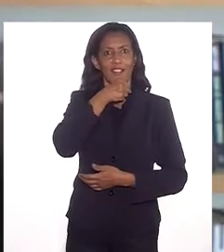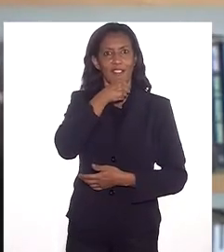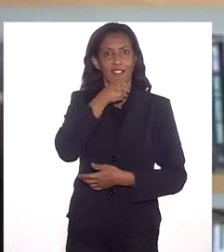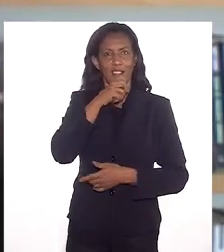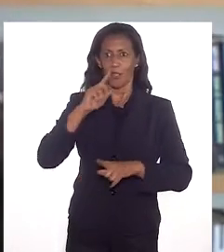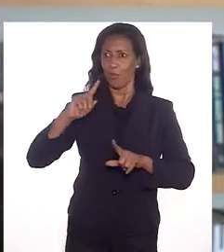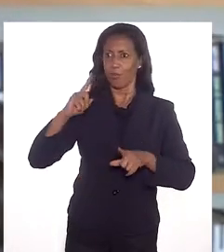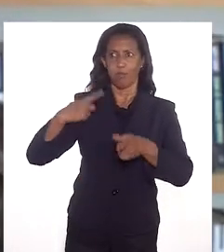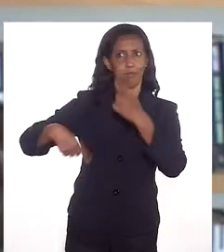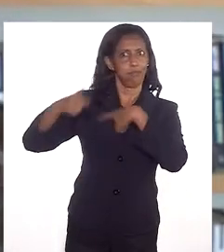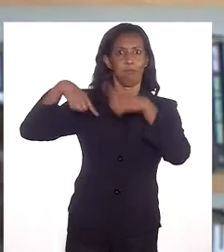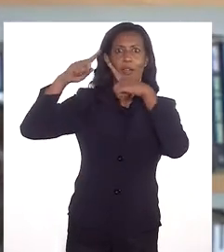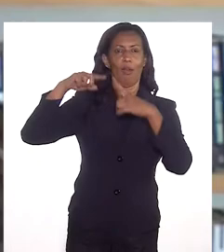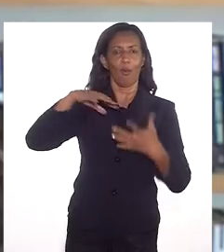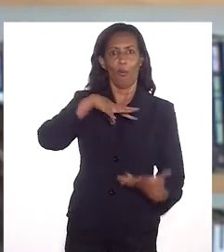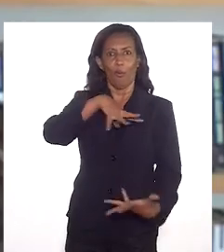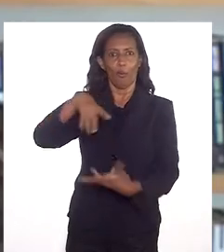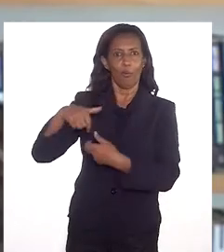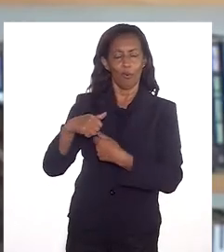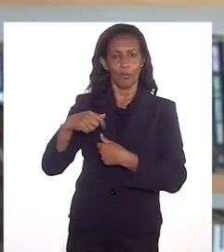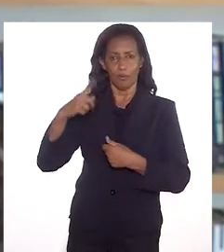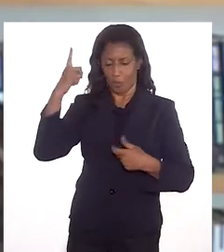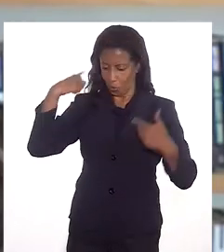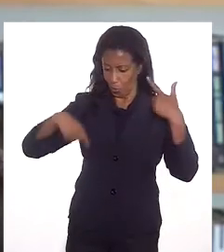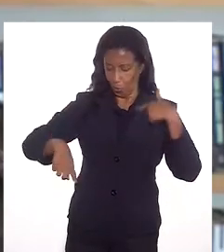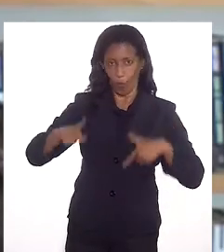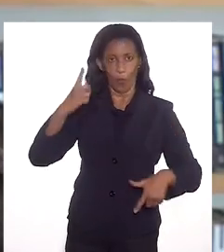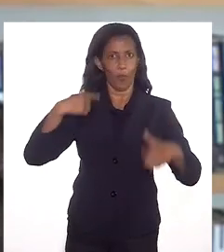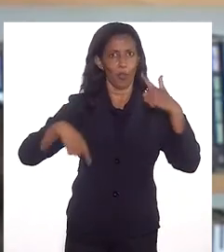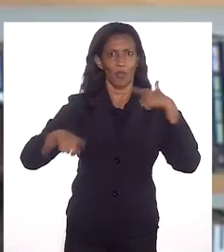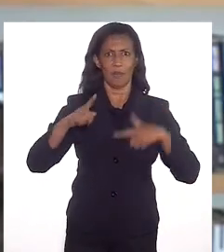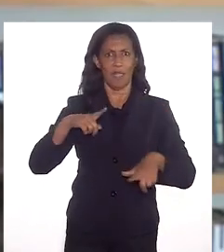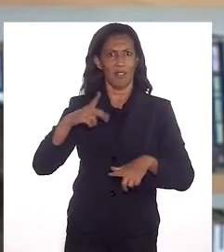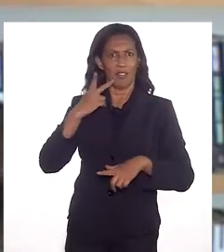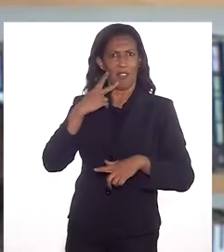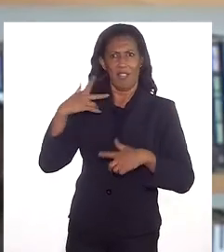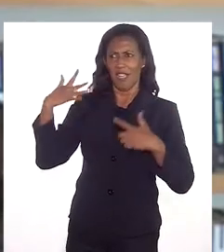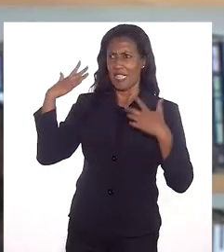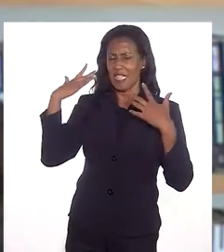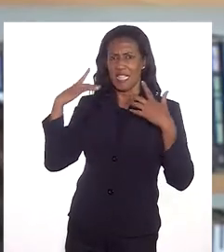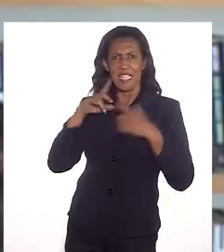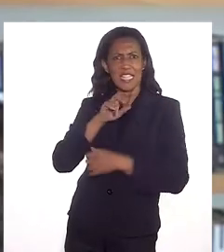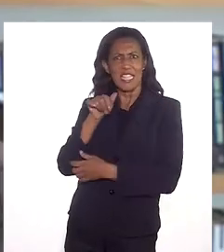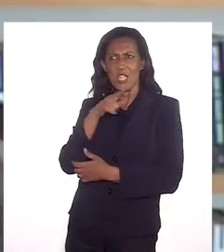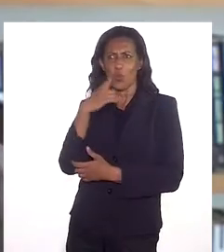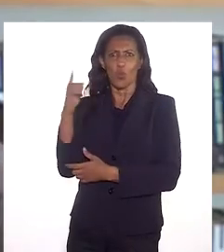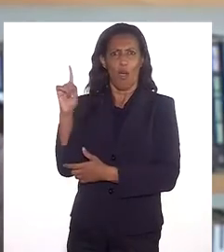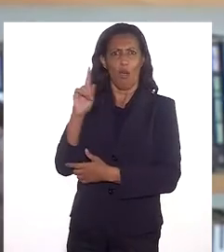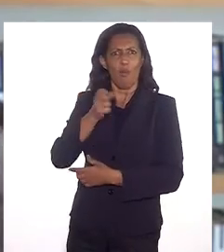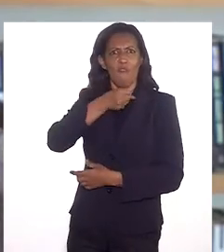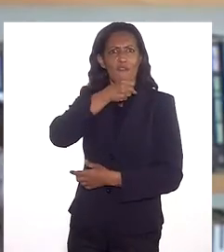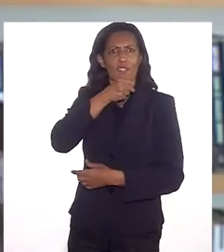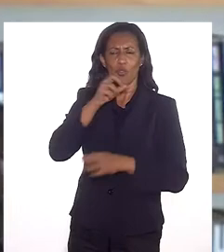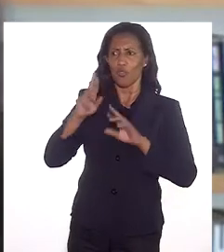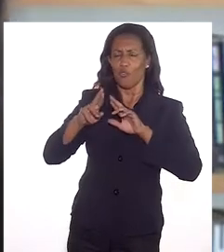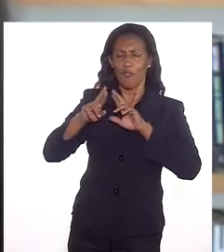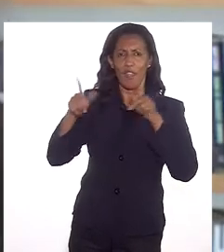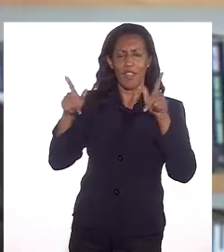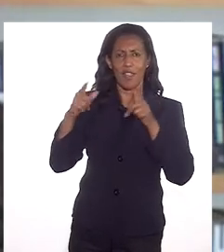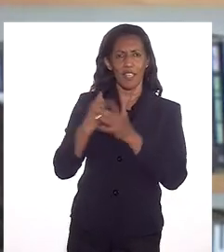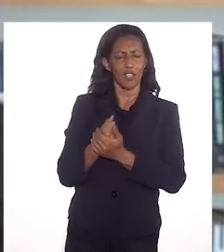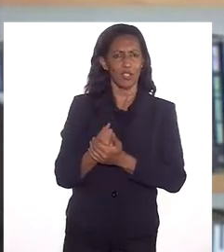geração que revolucionou o mundo dos comportamentos, que fez a revolução sexual. Essa geração vai envelhecer de uma forma